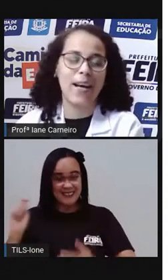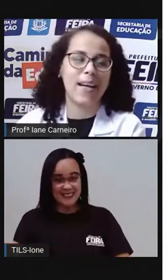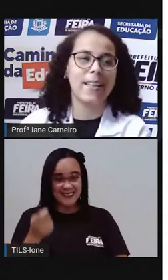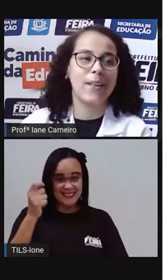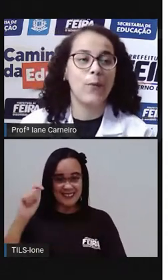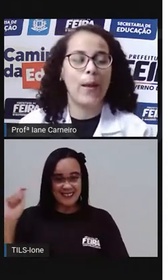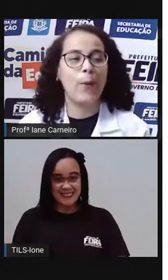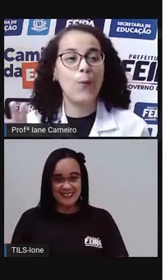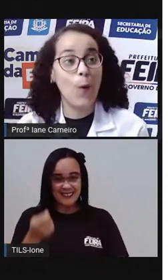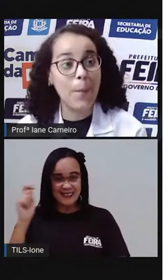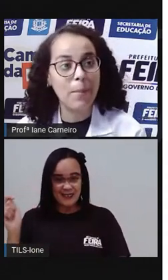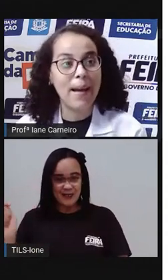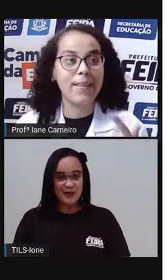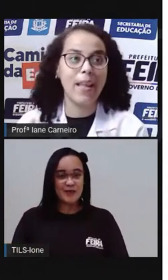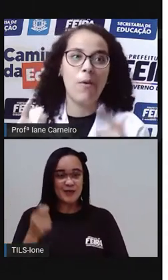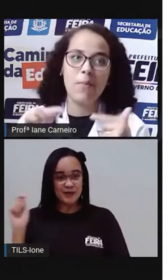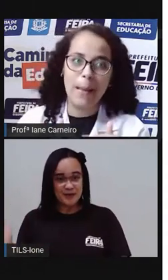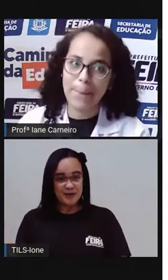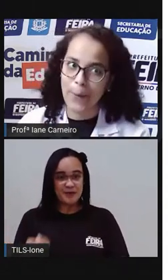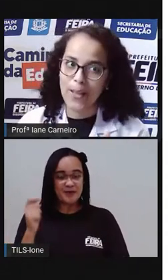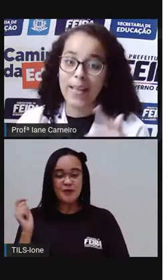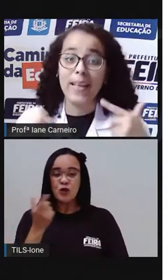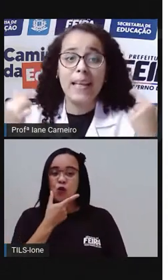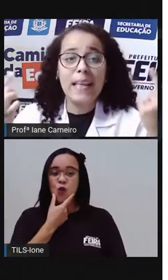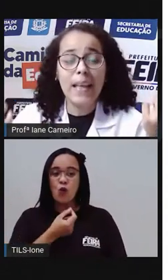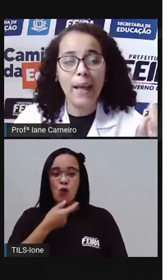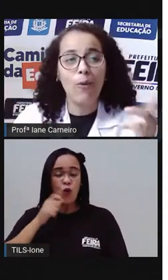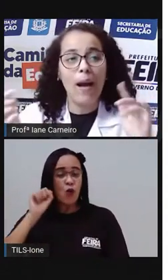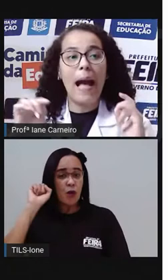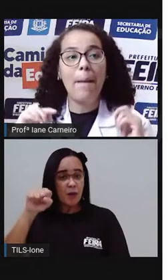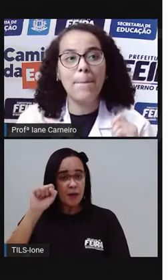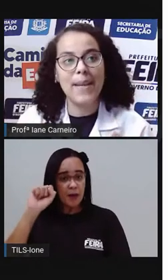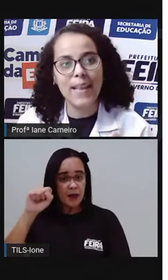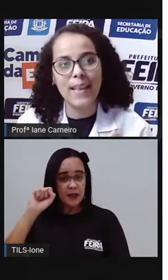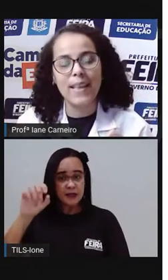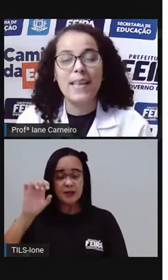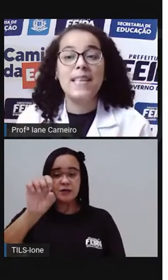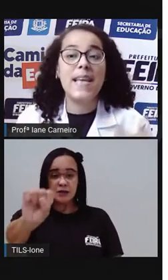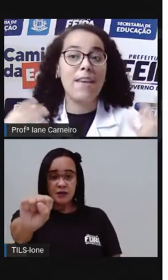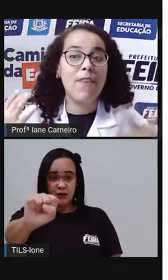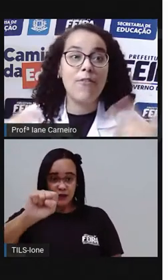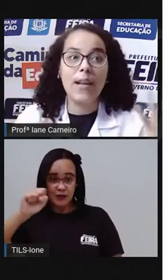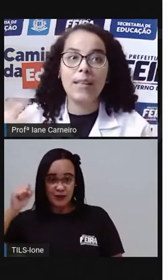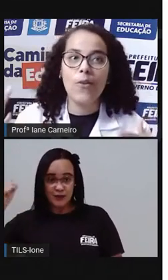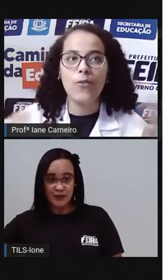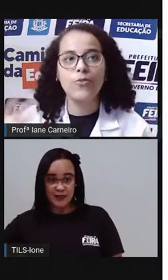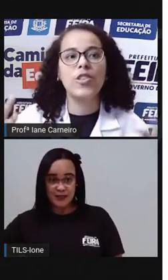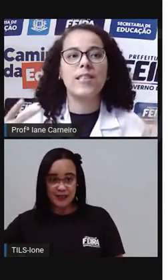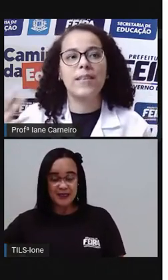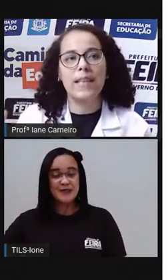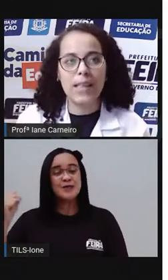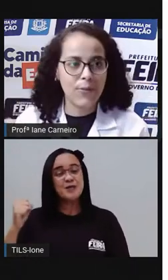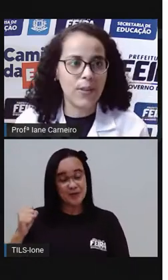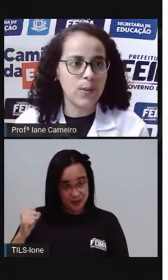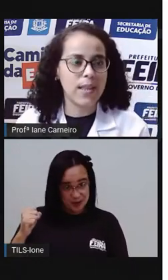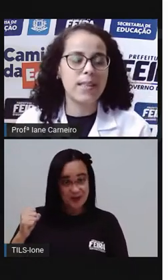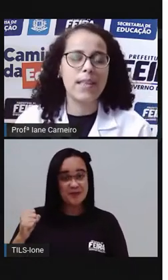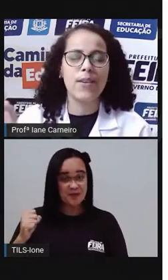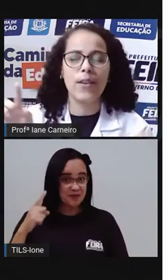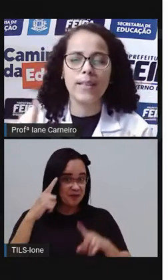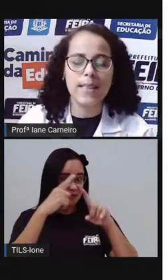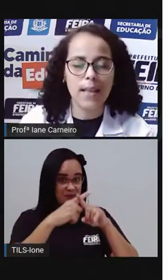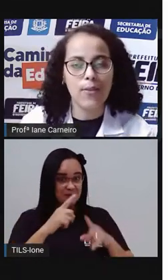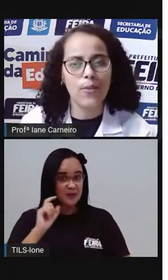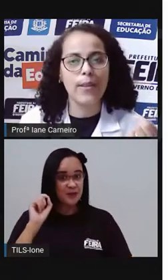Então fala, o homem bateu em minha porta e eu abri, e aí vai falando alguns desafios,